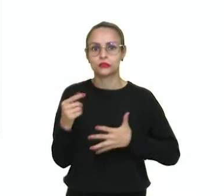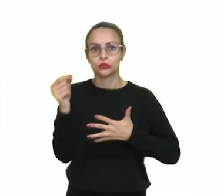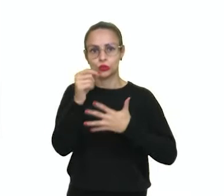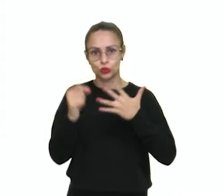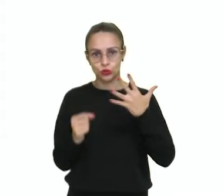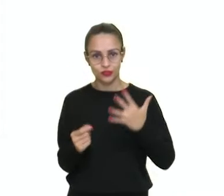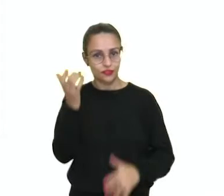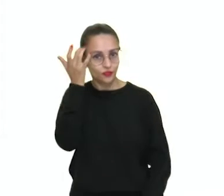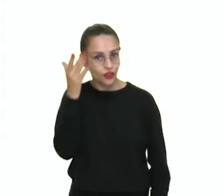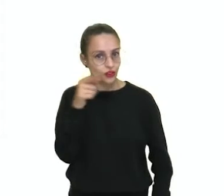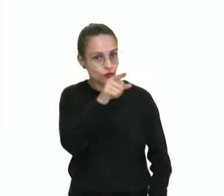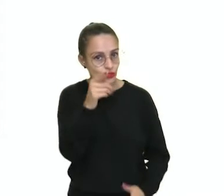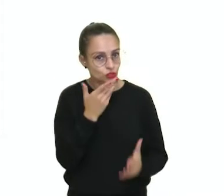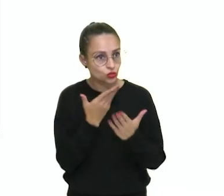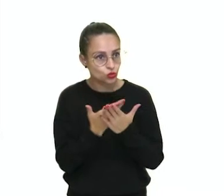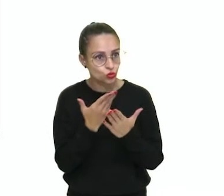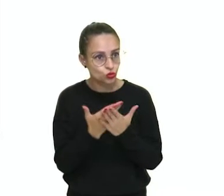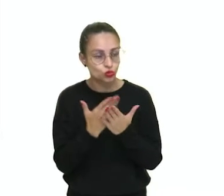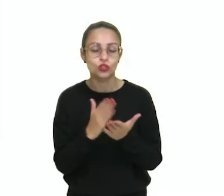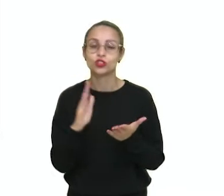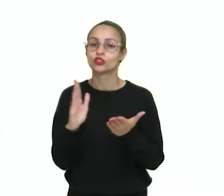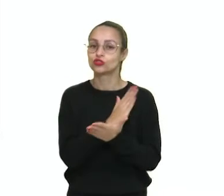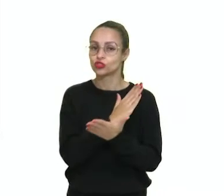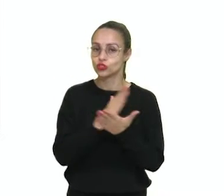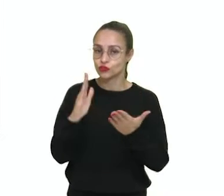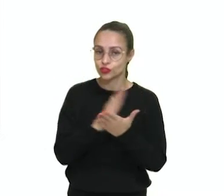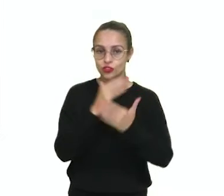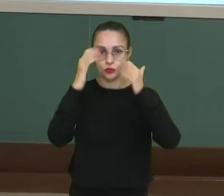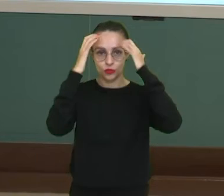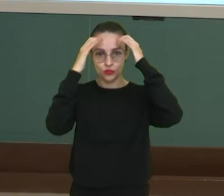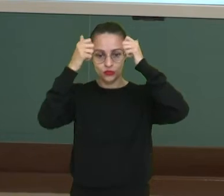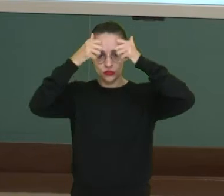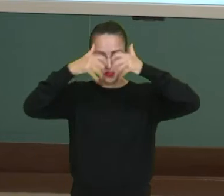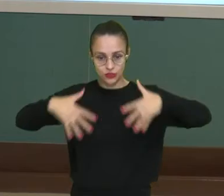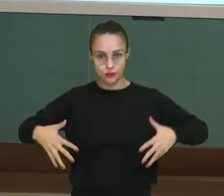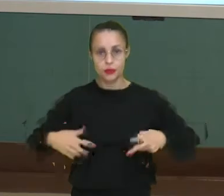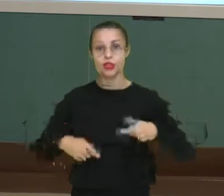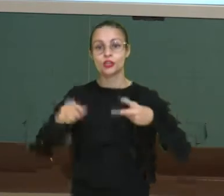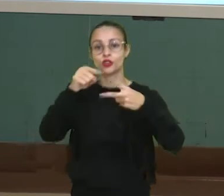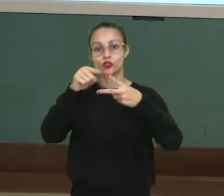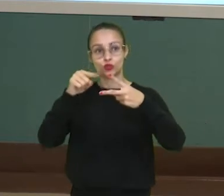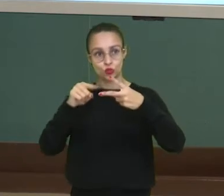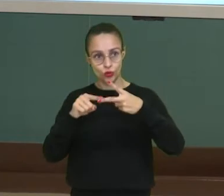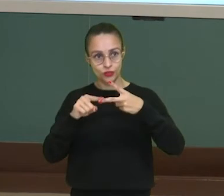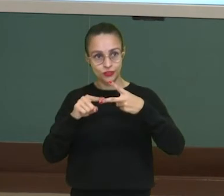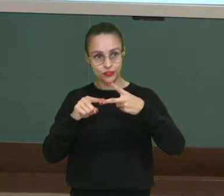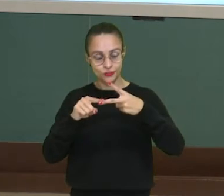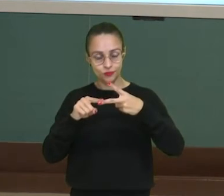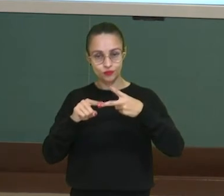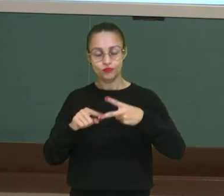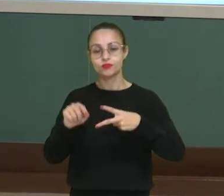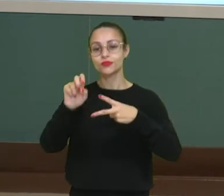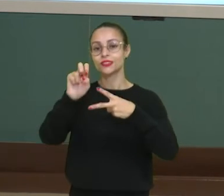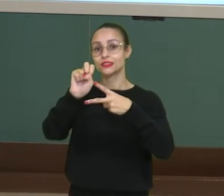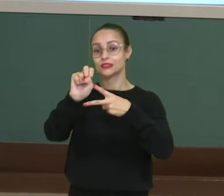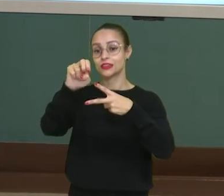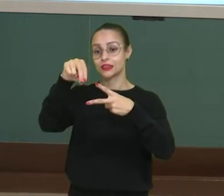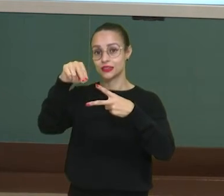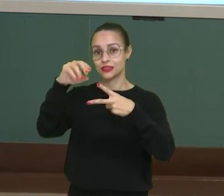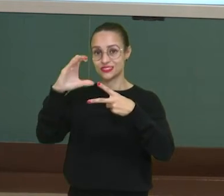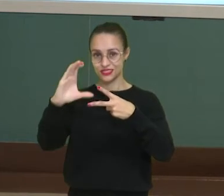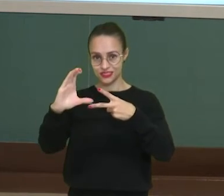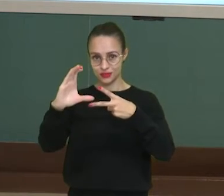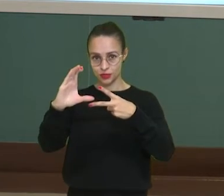o seu estudo, nós dividimos o sistema nervoso em duas partes. Sistema nervoso central ou